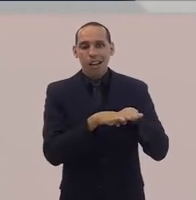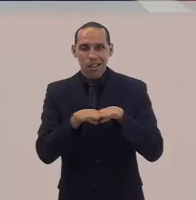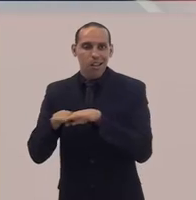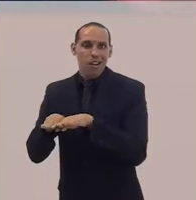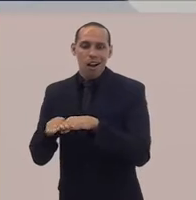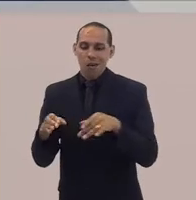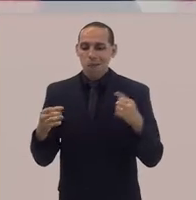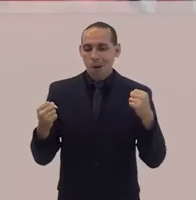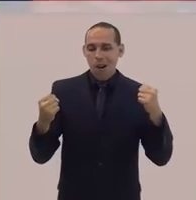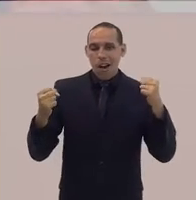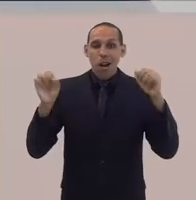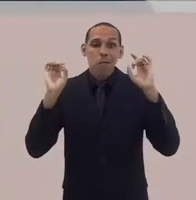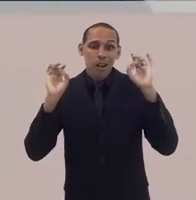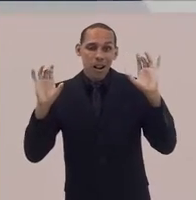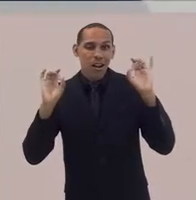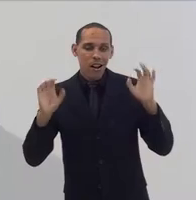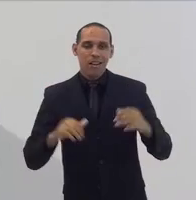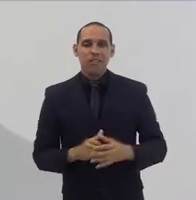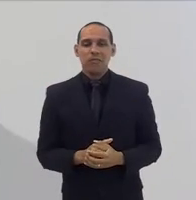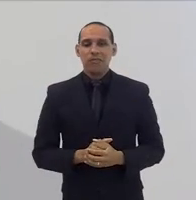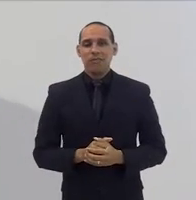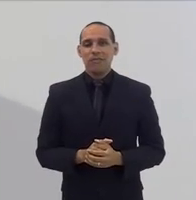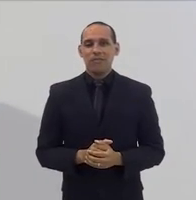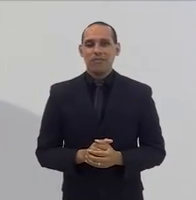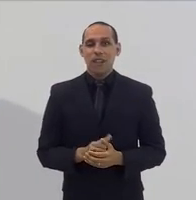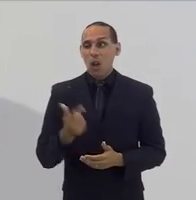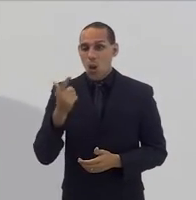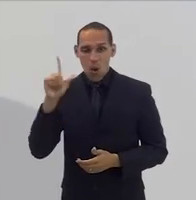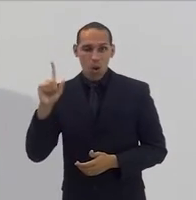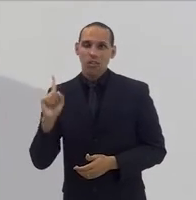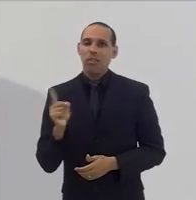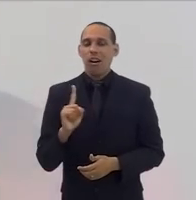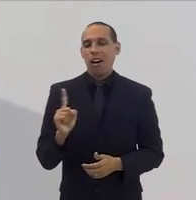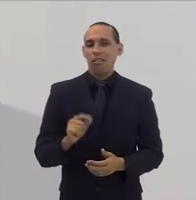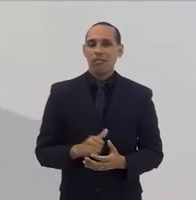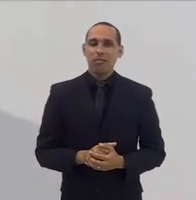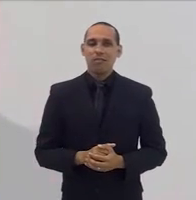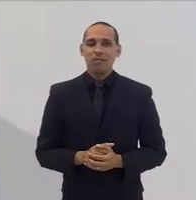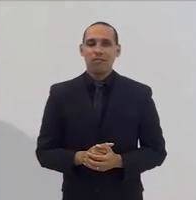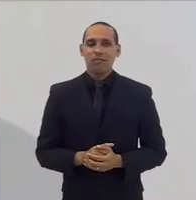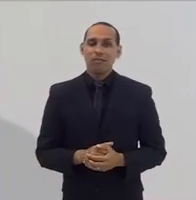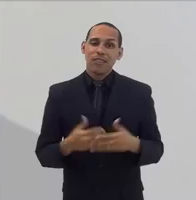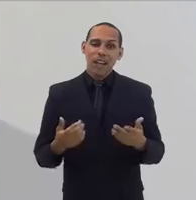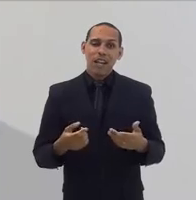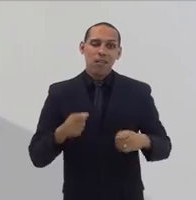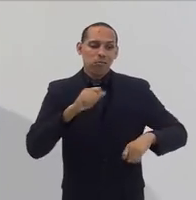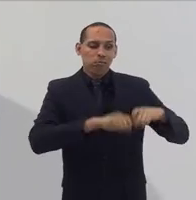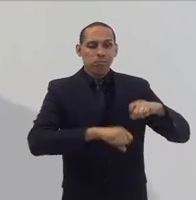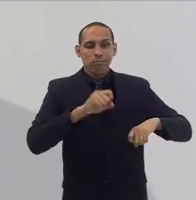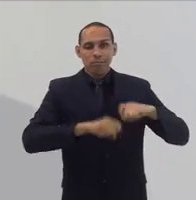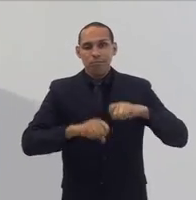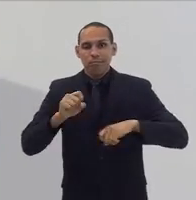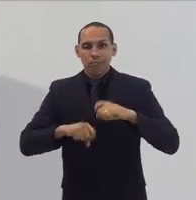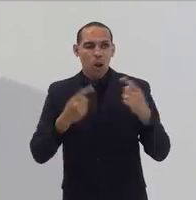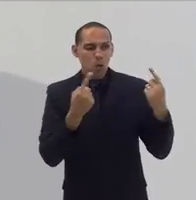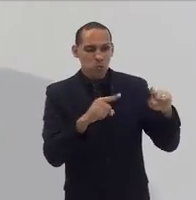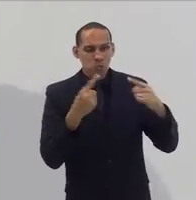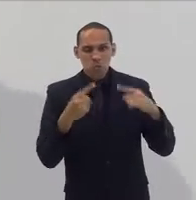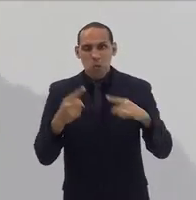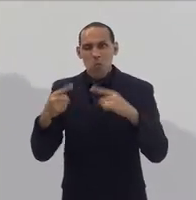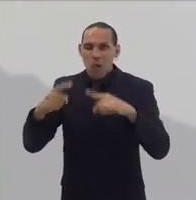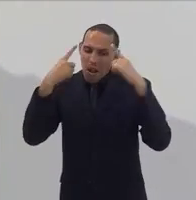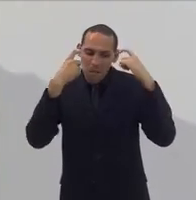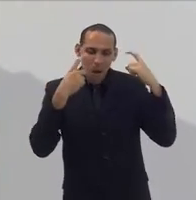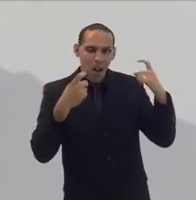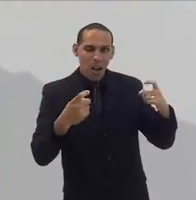poder, privilégio, e outros corpos que não, e são violentados ao longo do tempo. Isso não